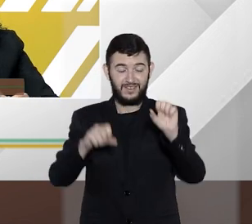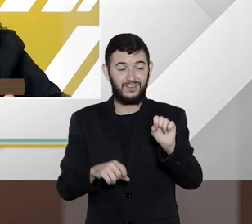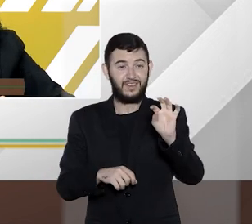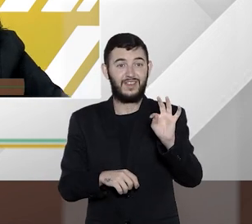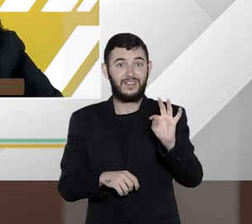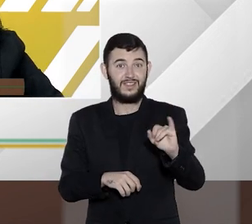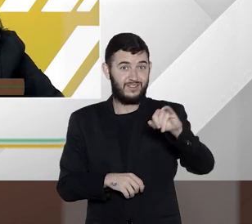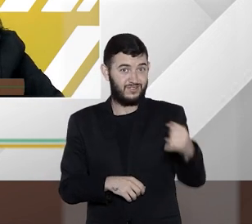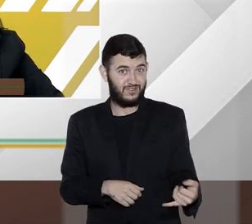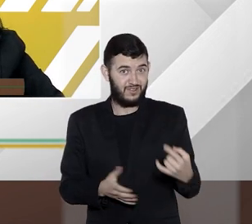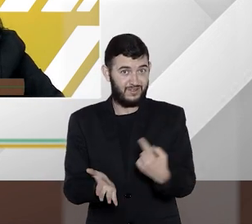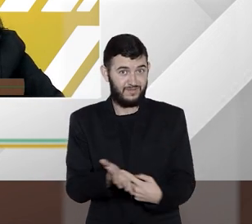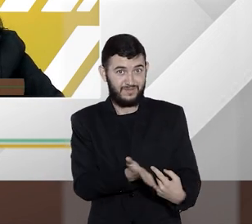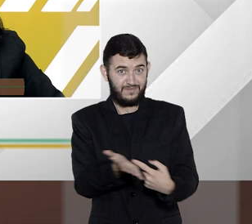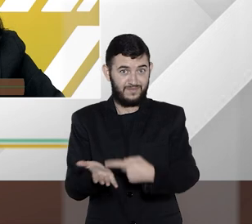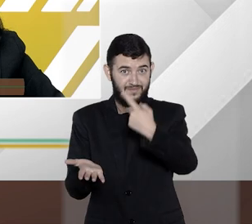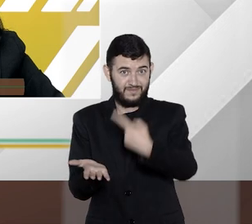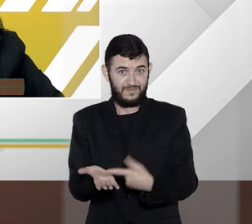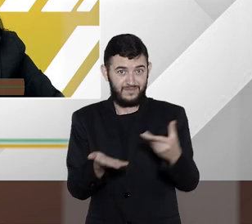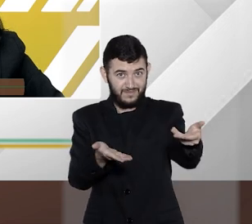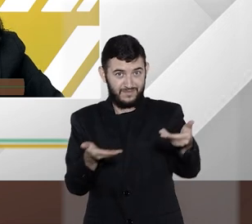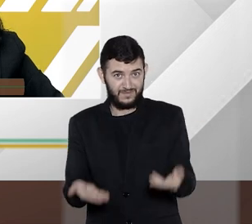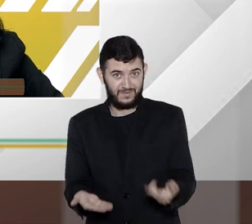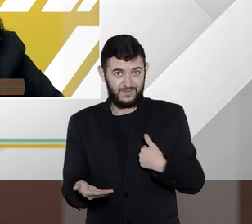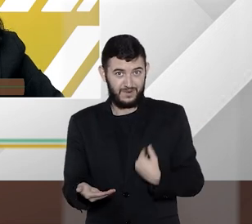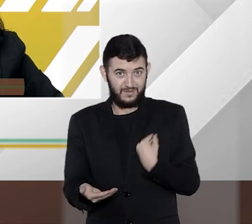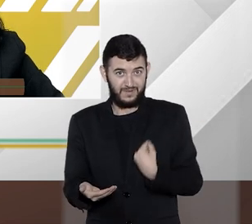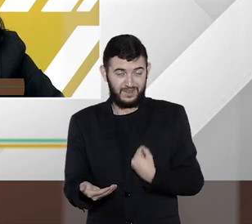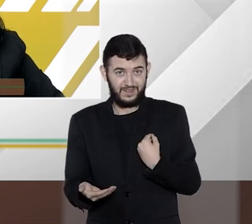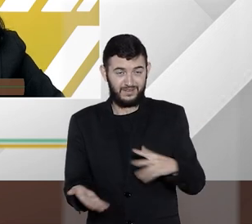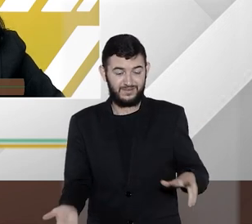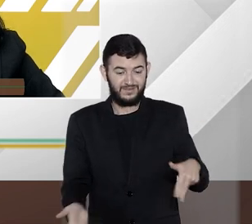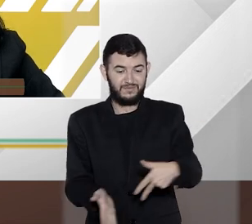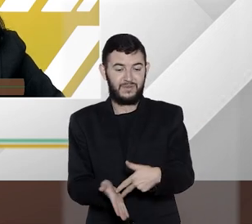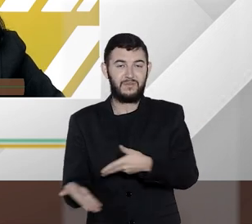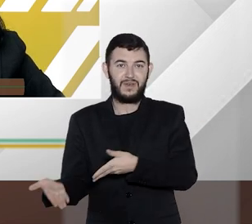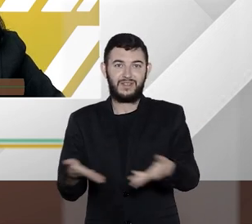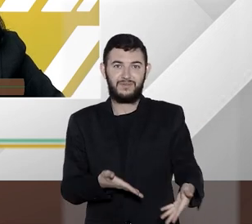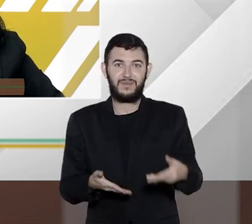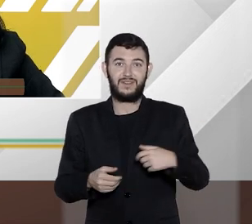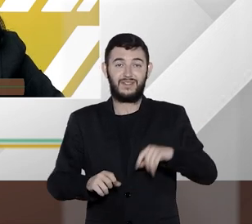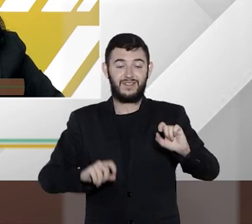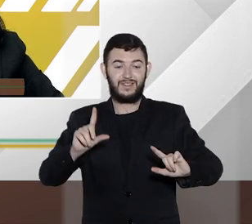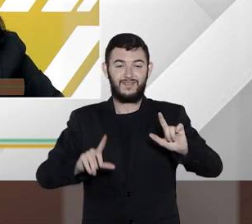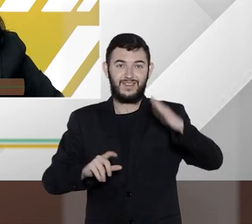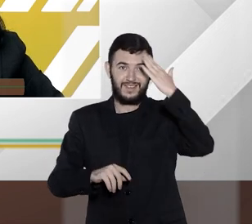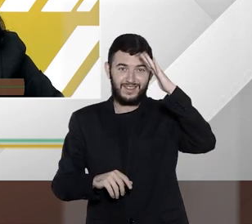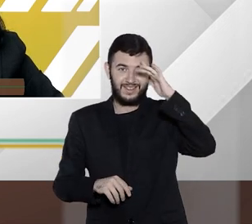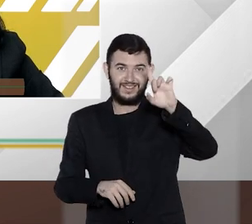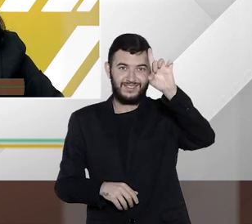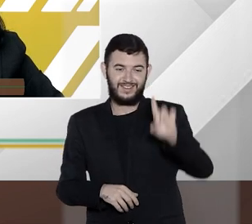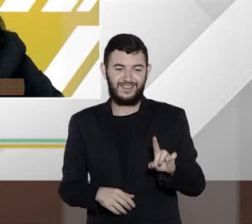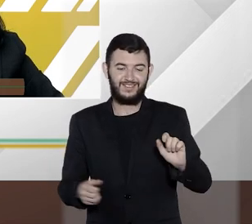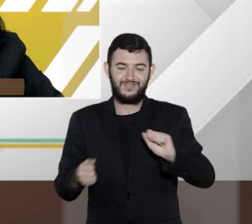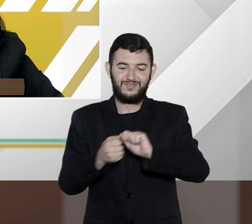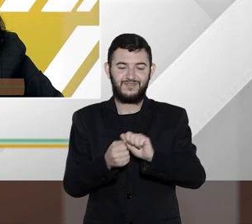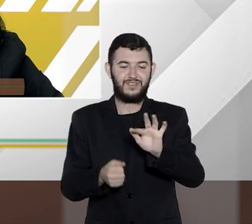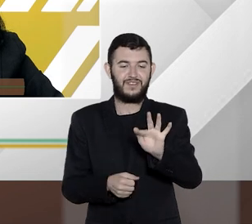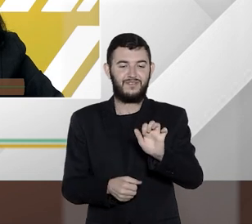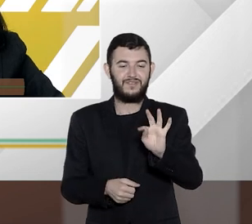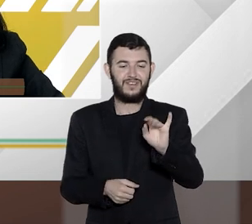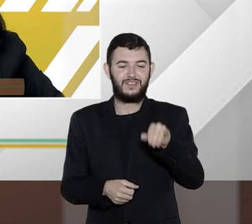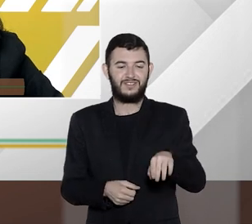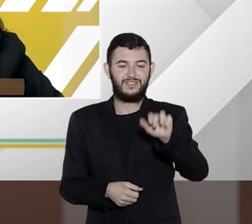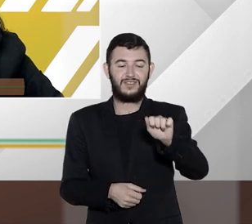para participar do Entender Direito e estar aqui com você, Tiago, com a minha conterrânea, Fátima, e com o meu